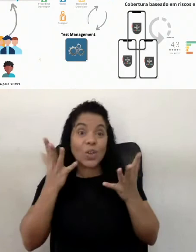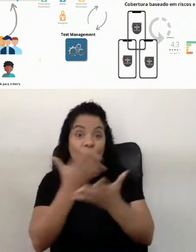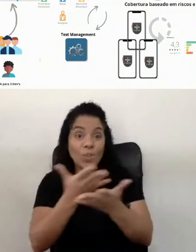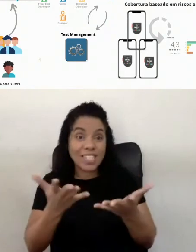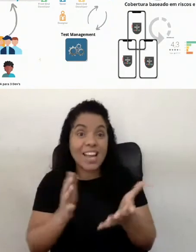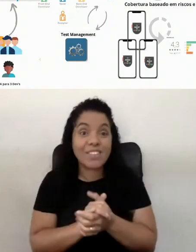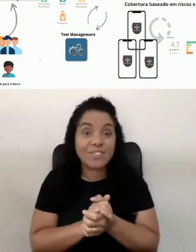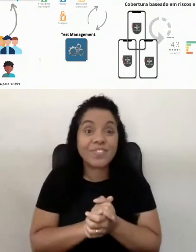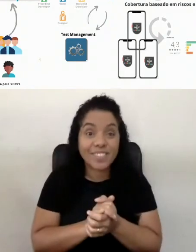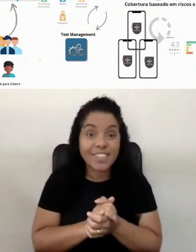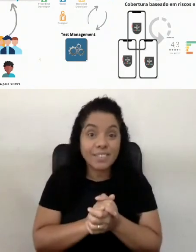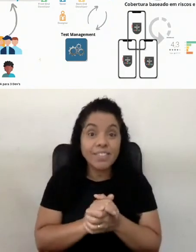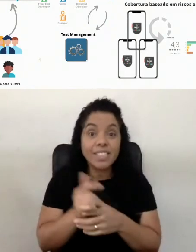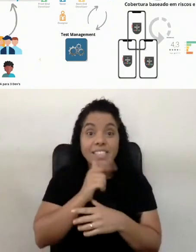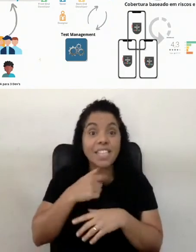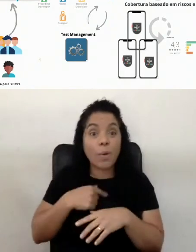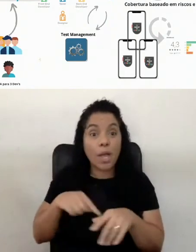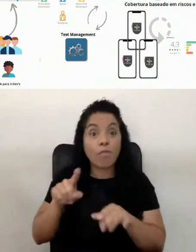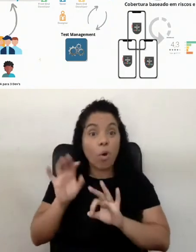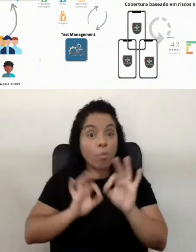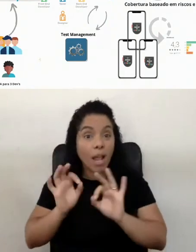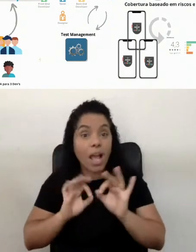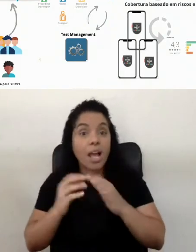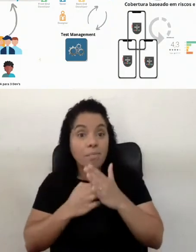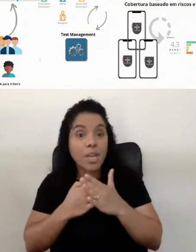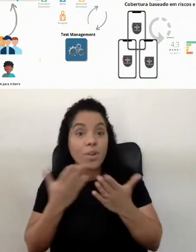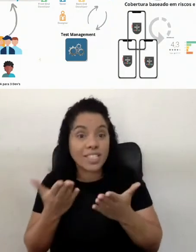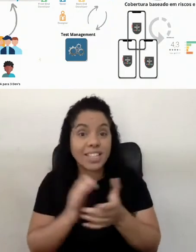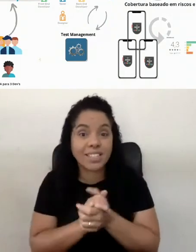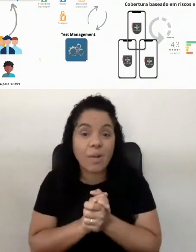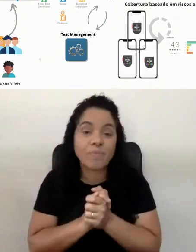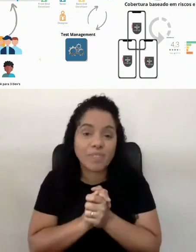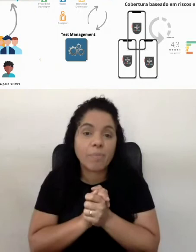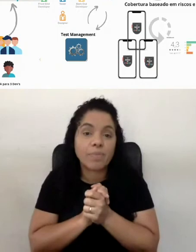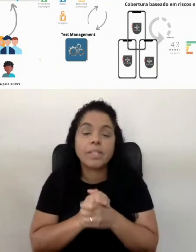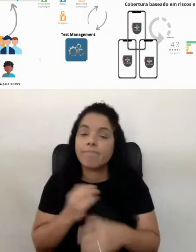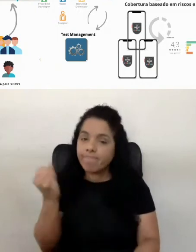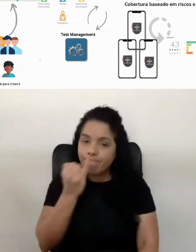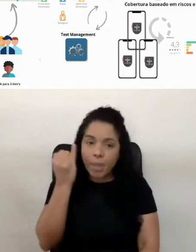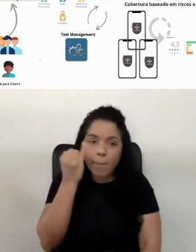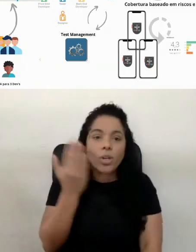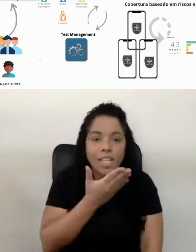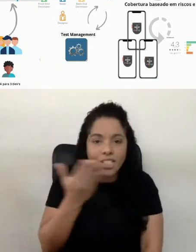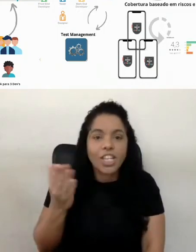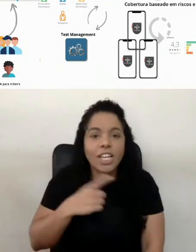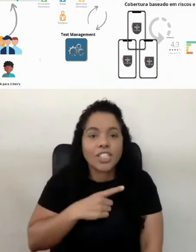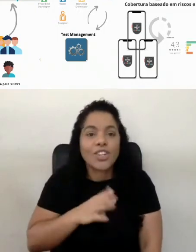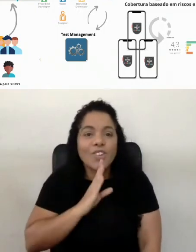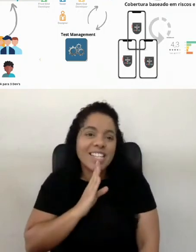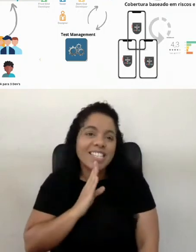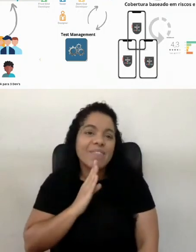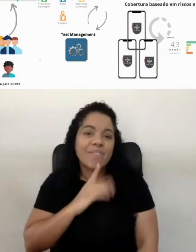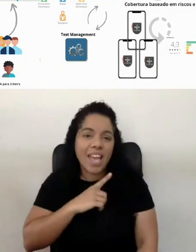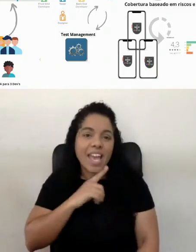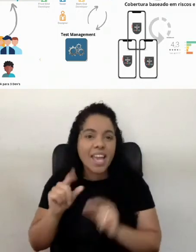E dar um retorno para a minha organização? Então, é muito importante, pessoal, a gente ter esse conhecimento